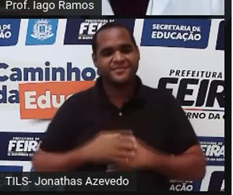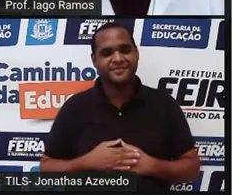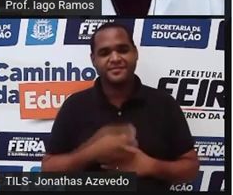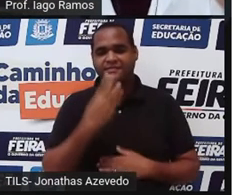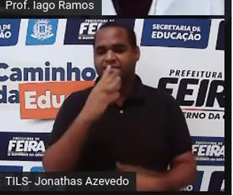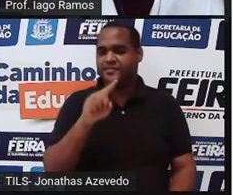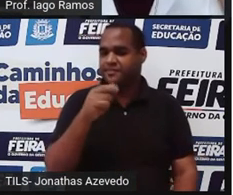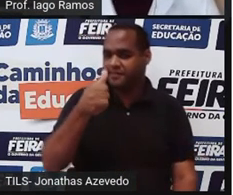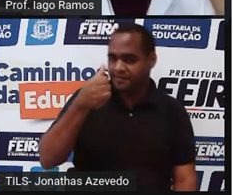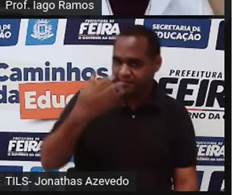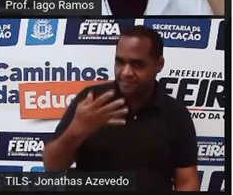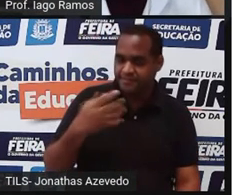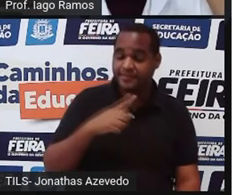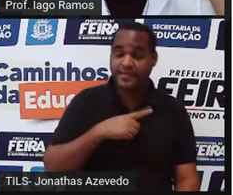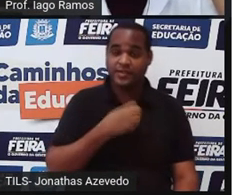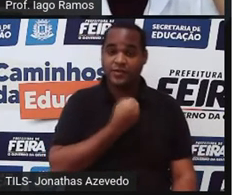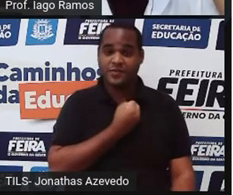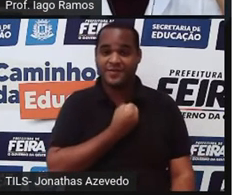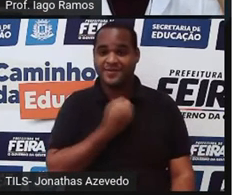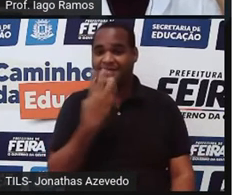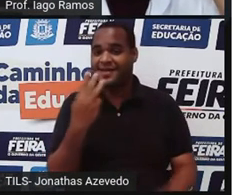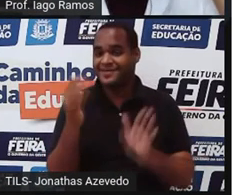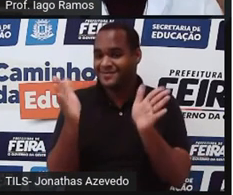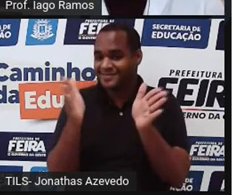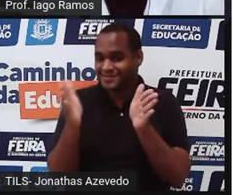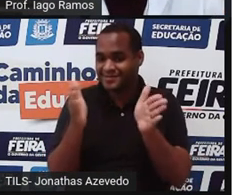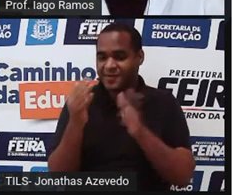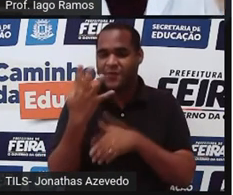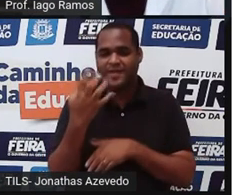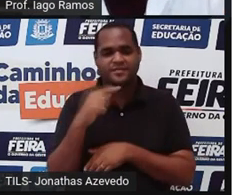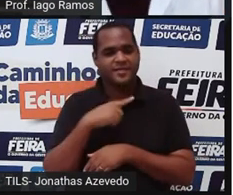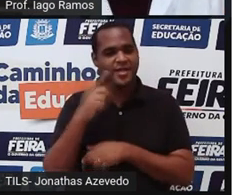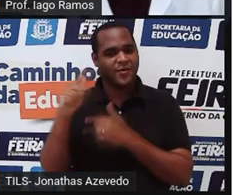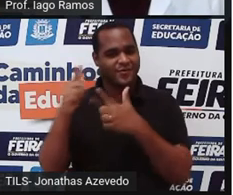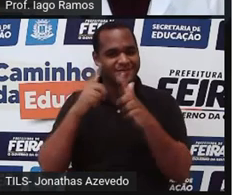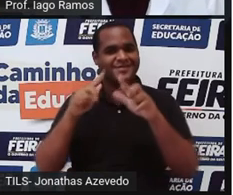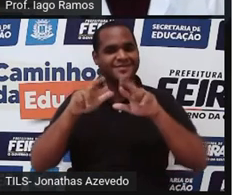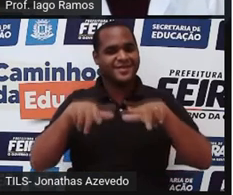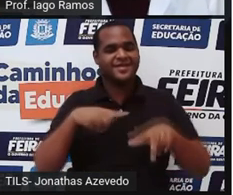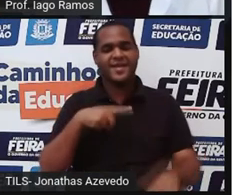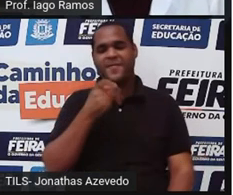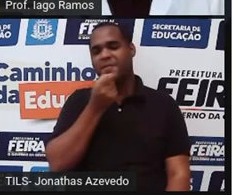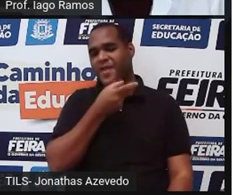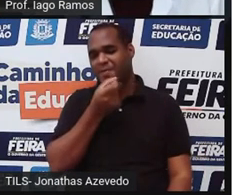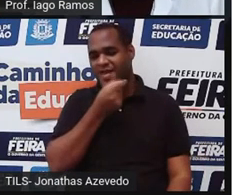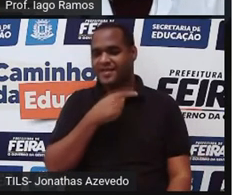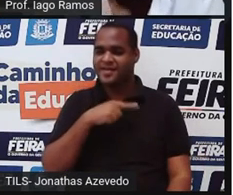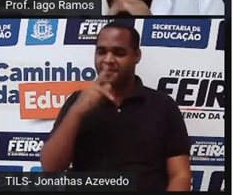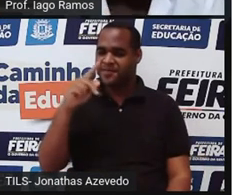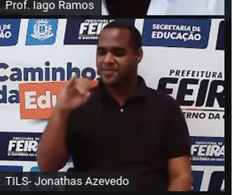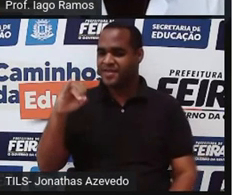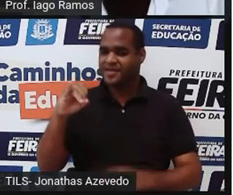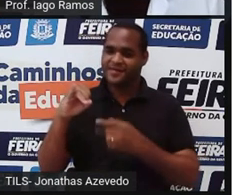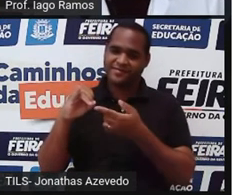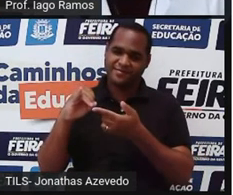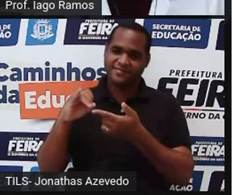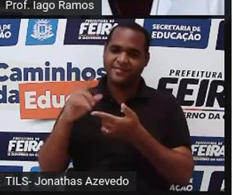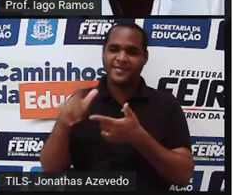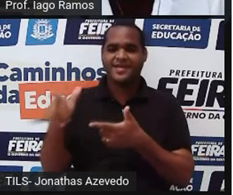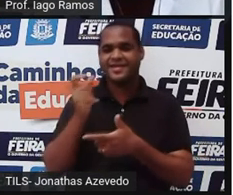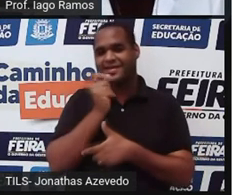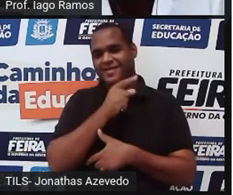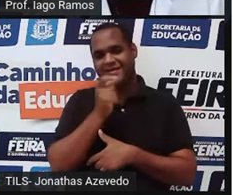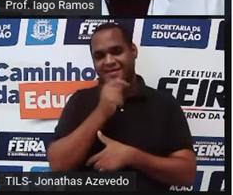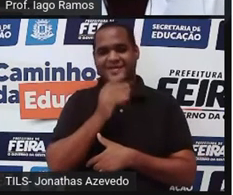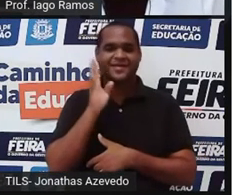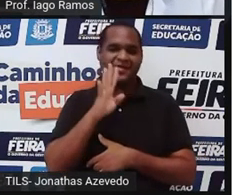que é um número que está entre 3 e 4. Tá bom? Existem outras piadinhas aí com o número pi. Beleza? Essa daqui é bem bacana,